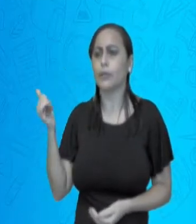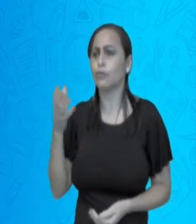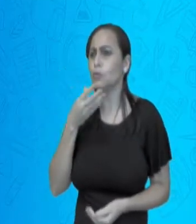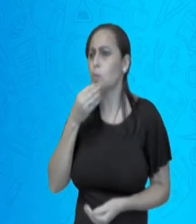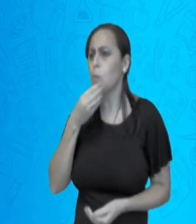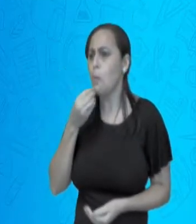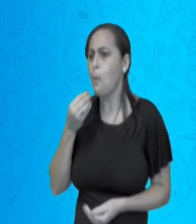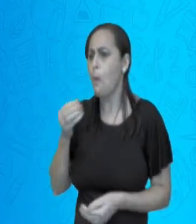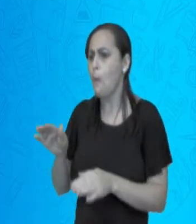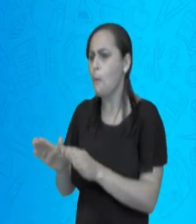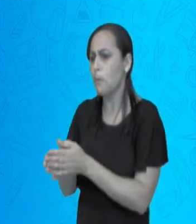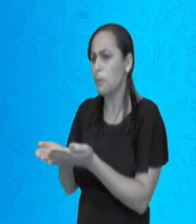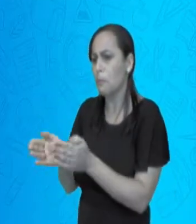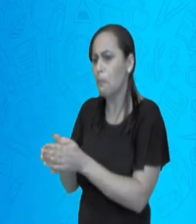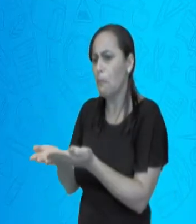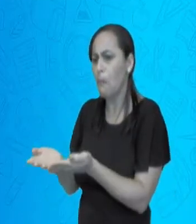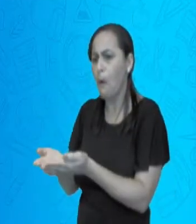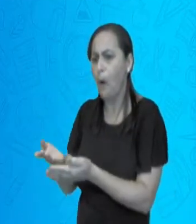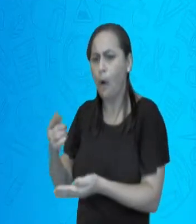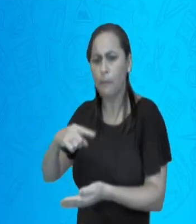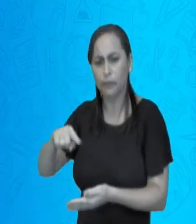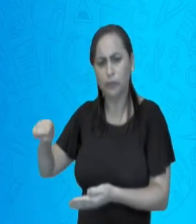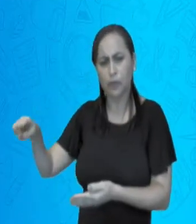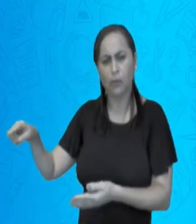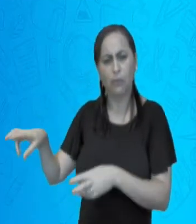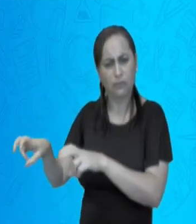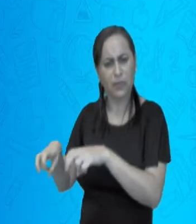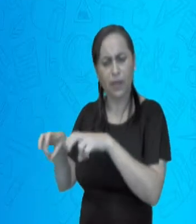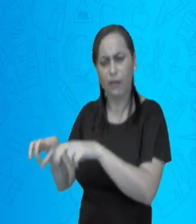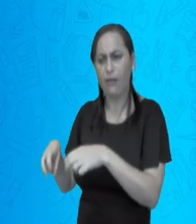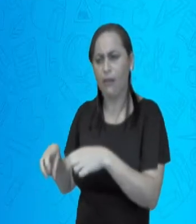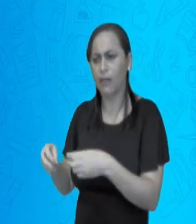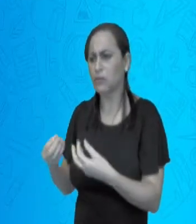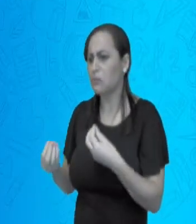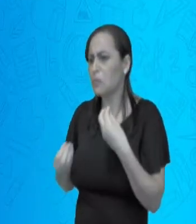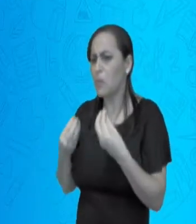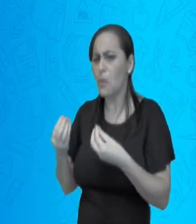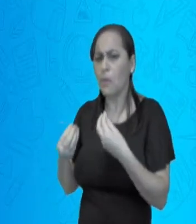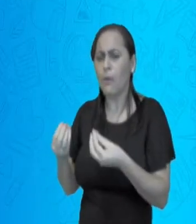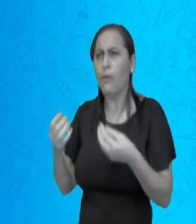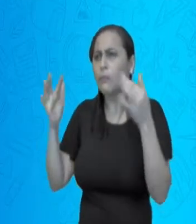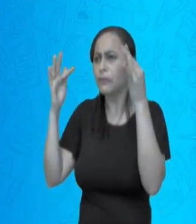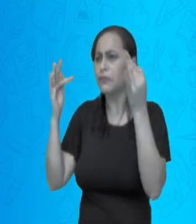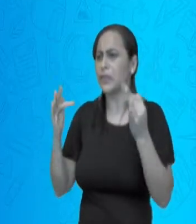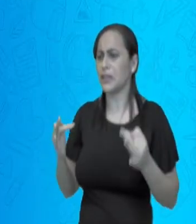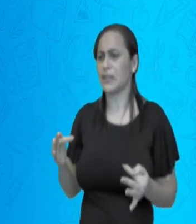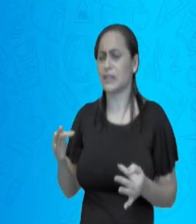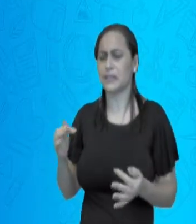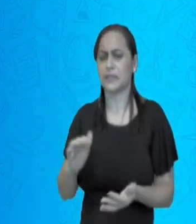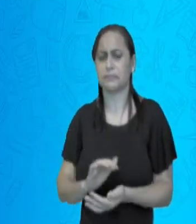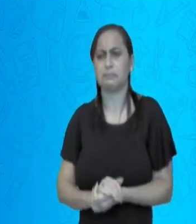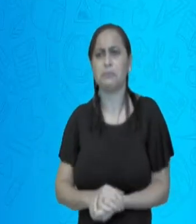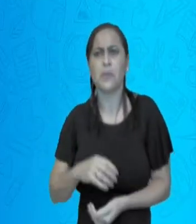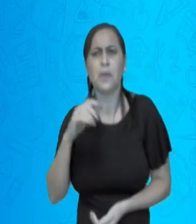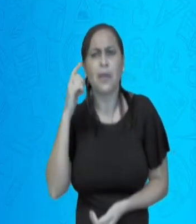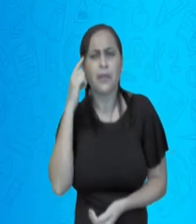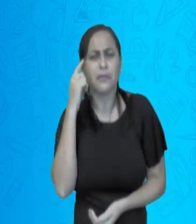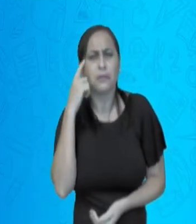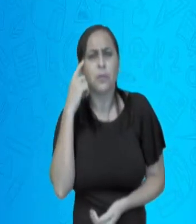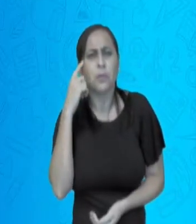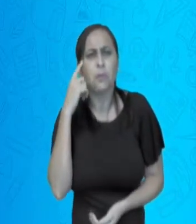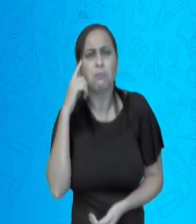marré de si, um pé rapado, ser feliz? Ah, eu não concordo com isso não. E foi uma mistura de